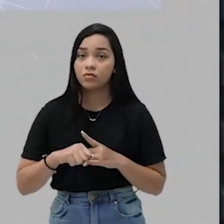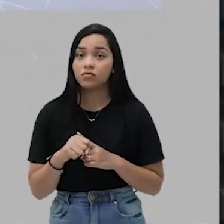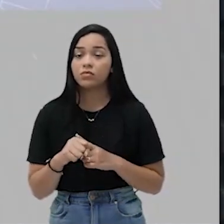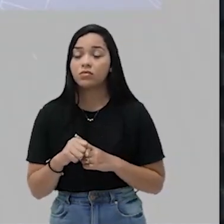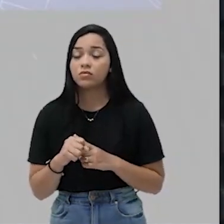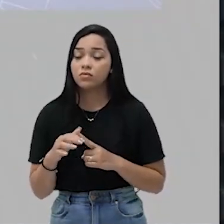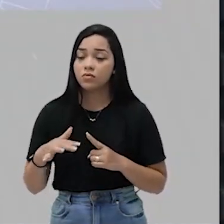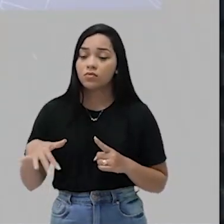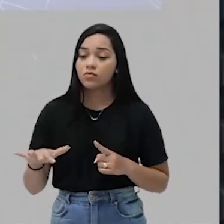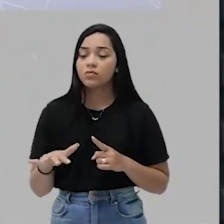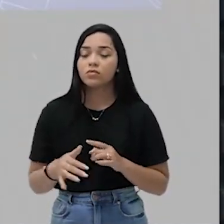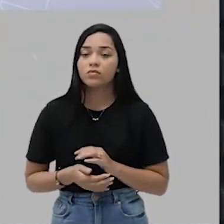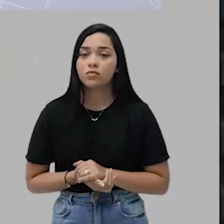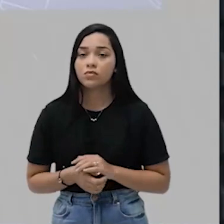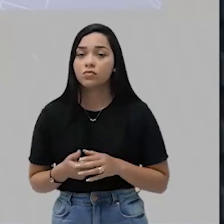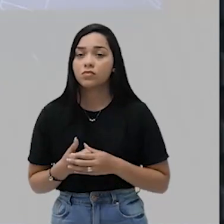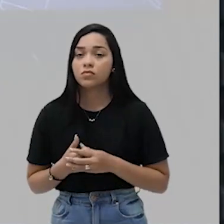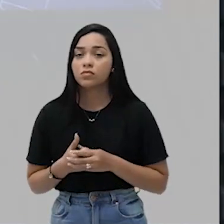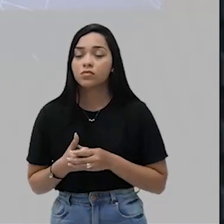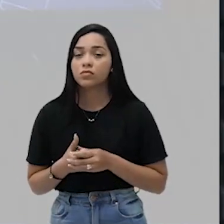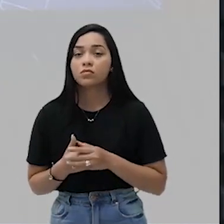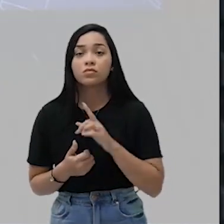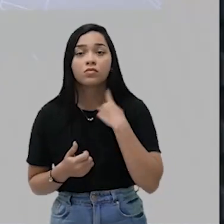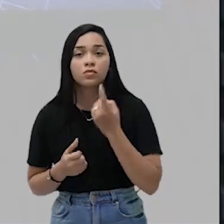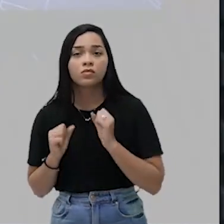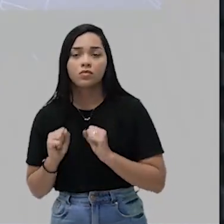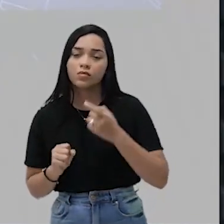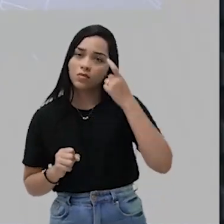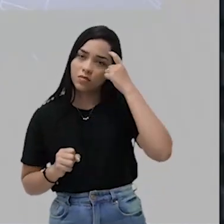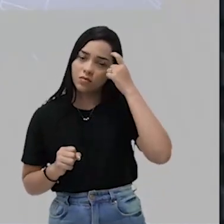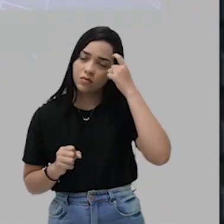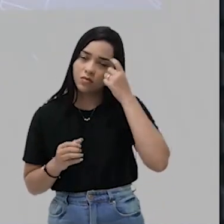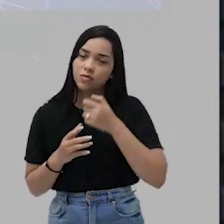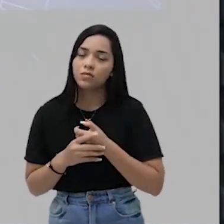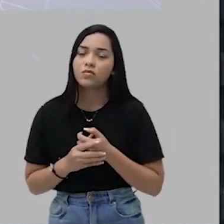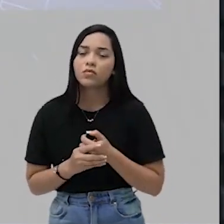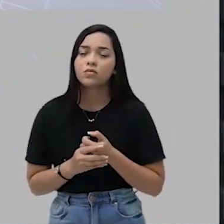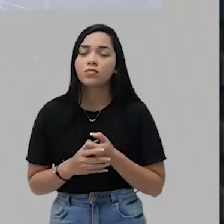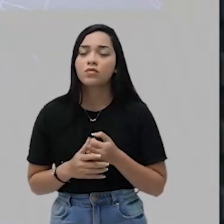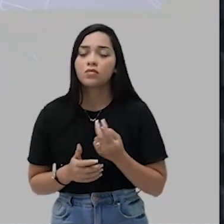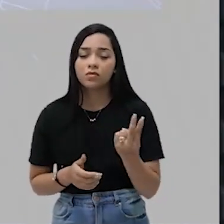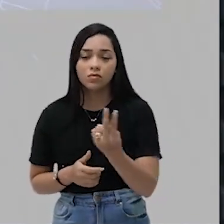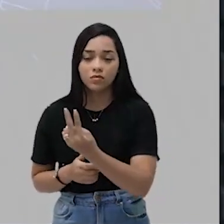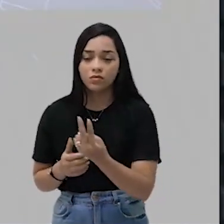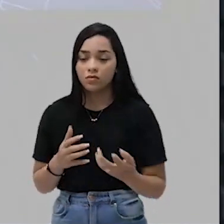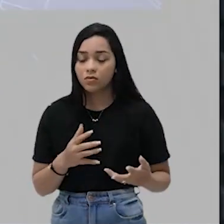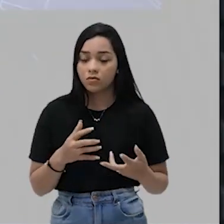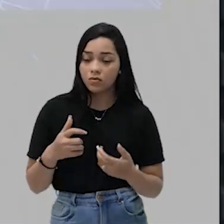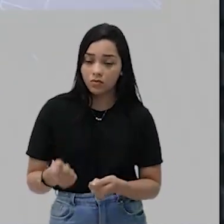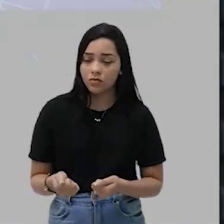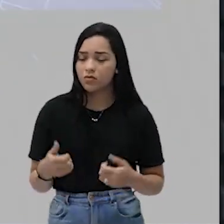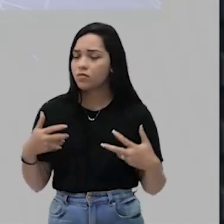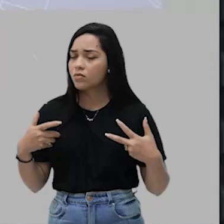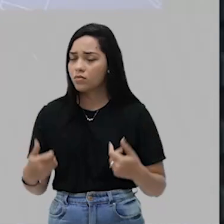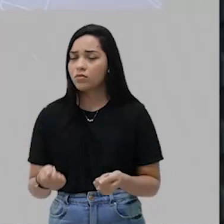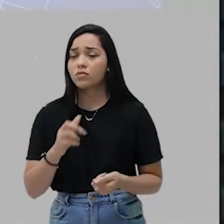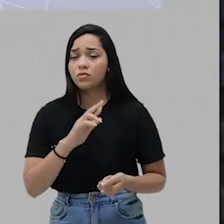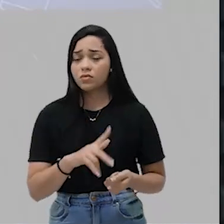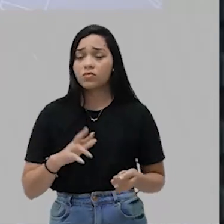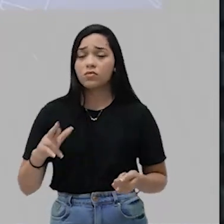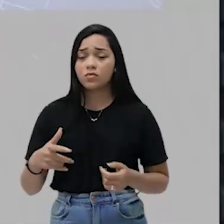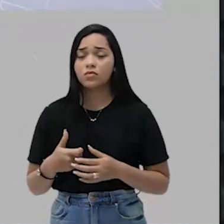O ponto de partida, para que a gente possa pensar nesse encontro entre esses dois mundos completamente diferentes,